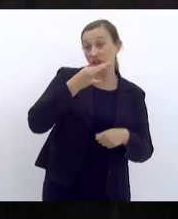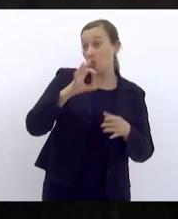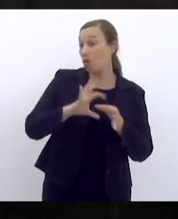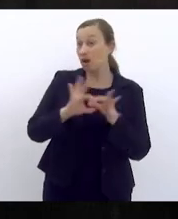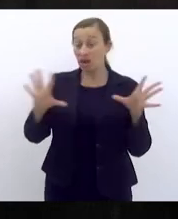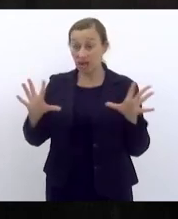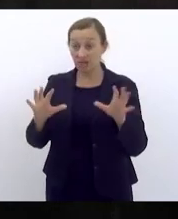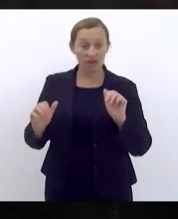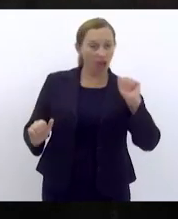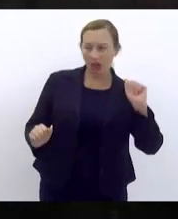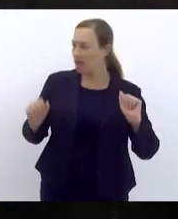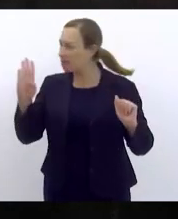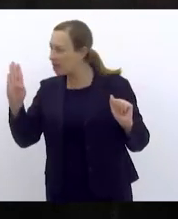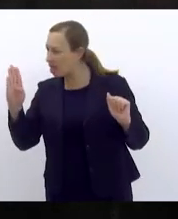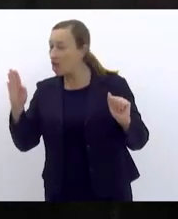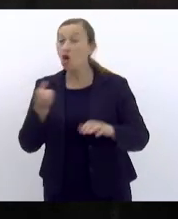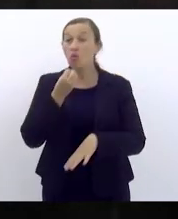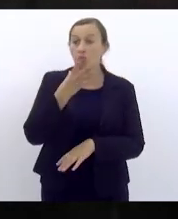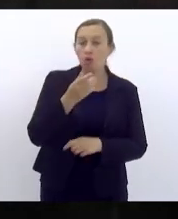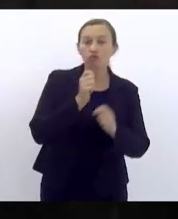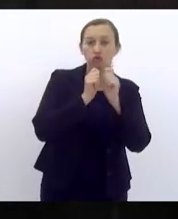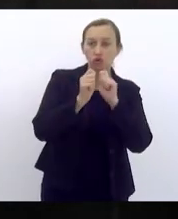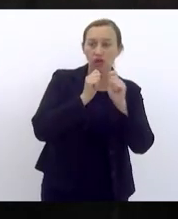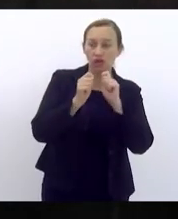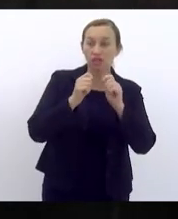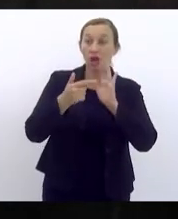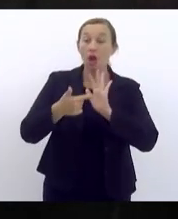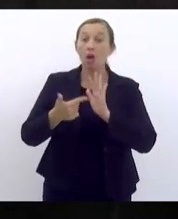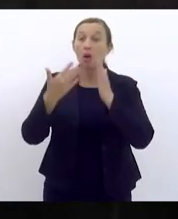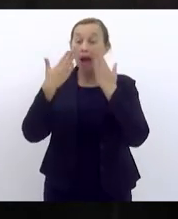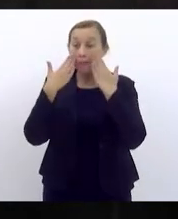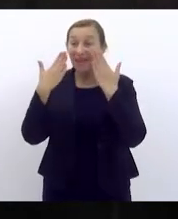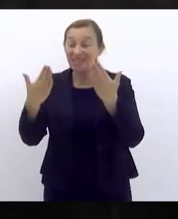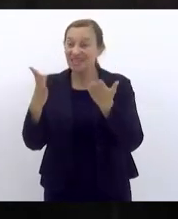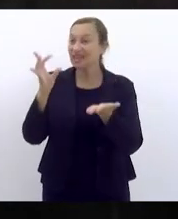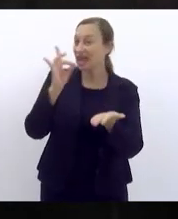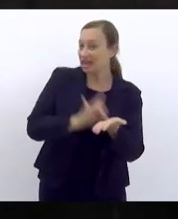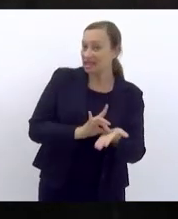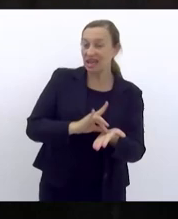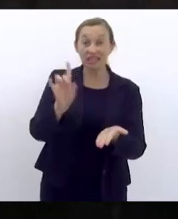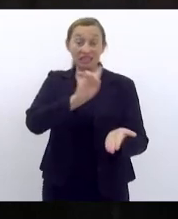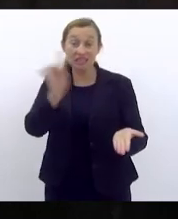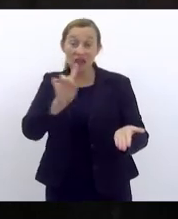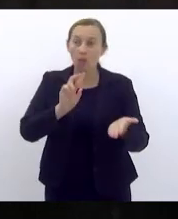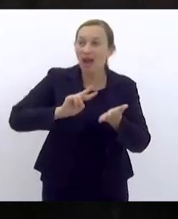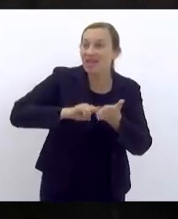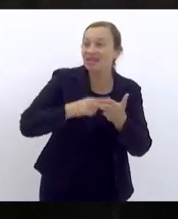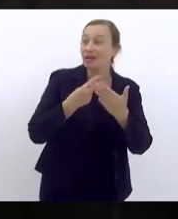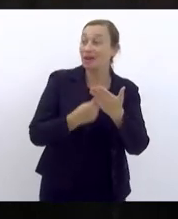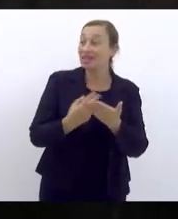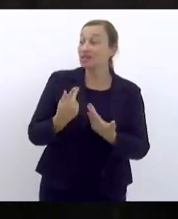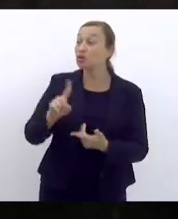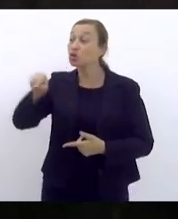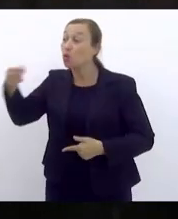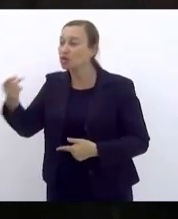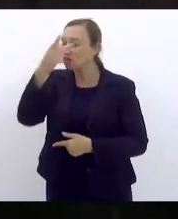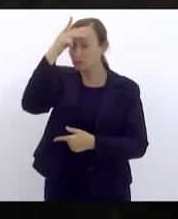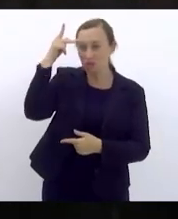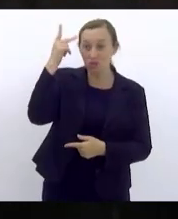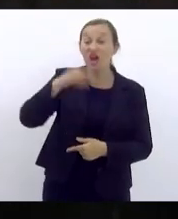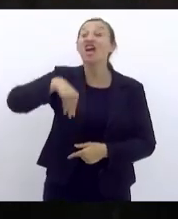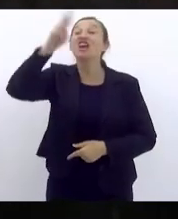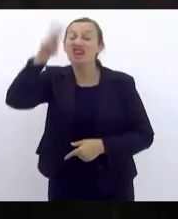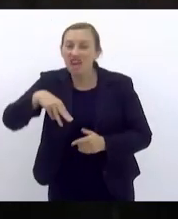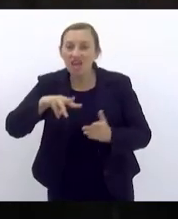o bom jornalismo apresenta os fatos e não a interpretação dos mesmos quem interpreta são os leitores